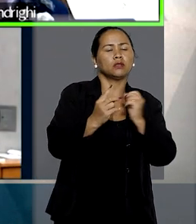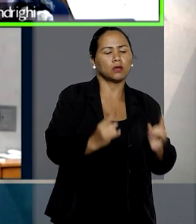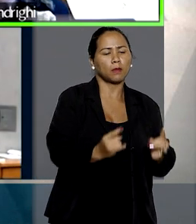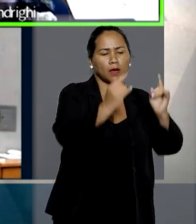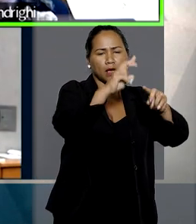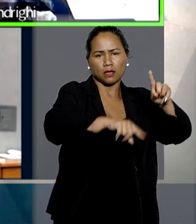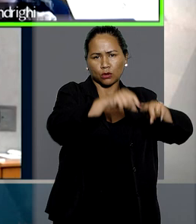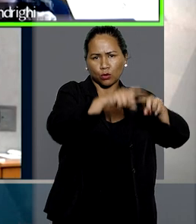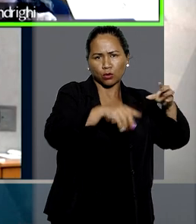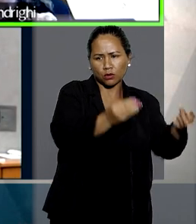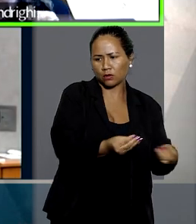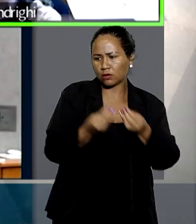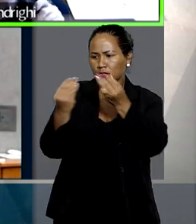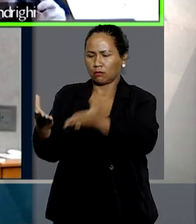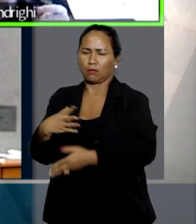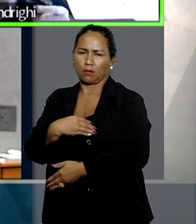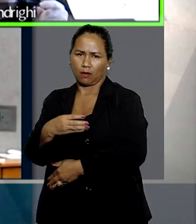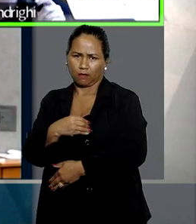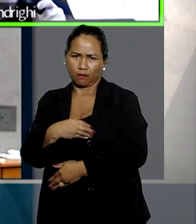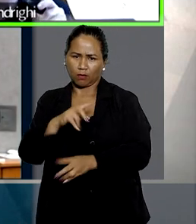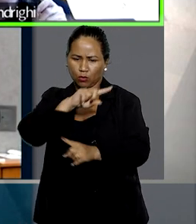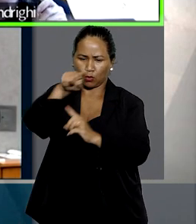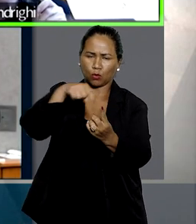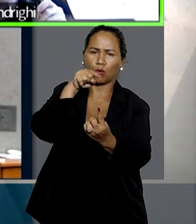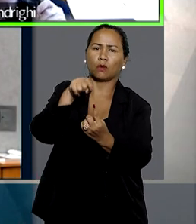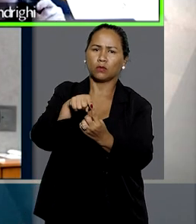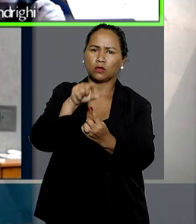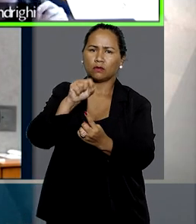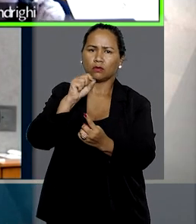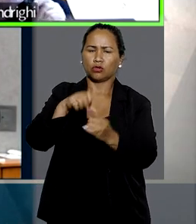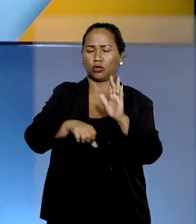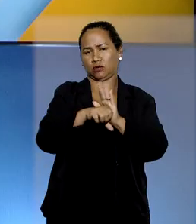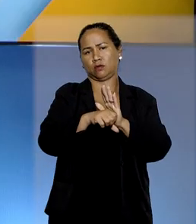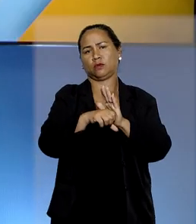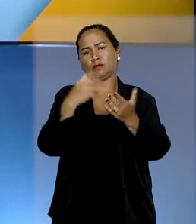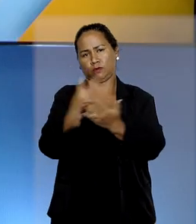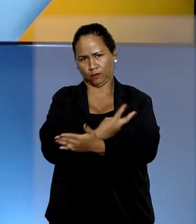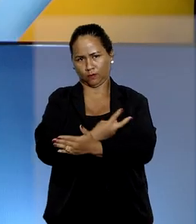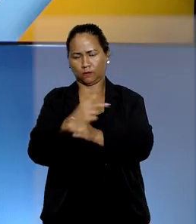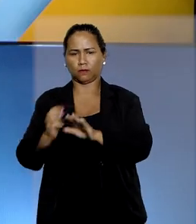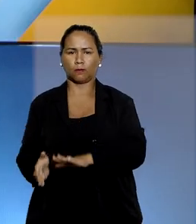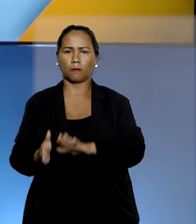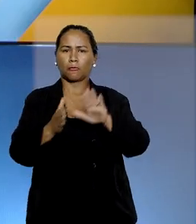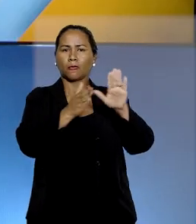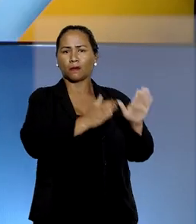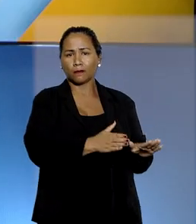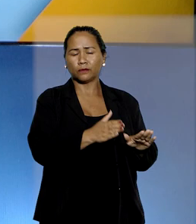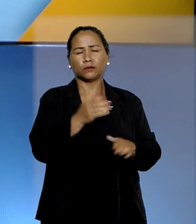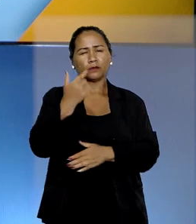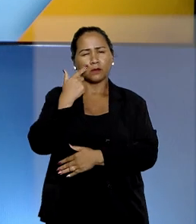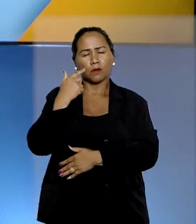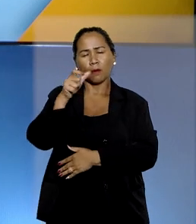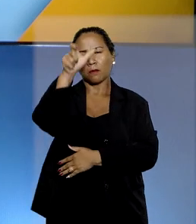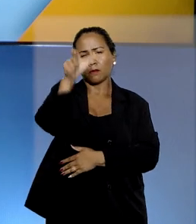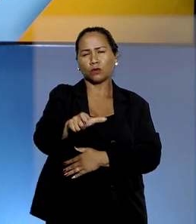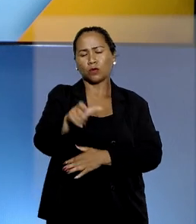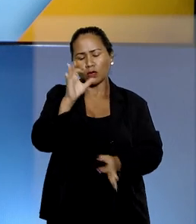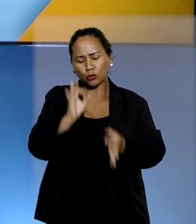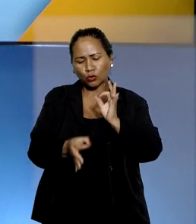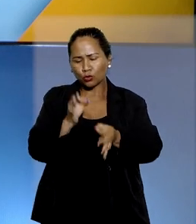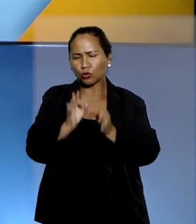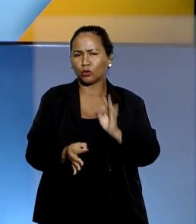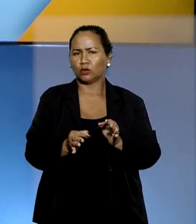para o seu descendente, com o objetivo de fraudar a execução. A desconsideração da personalidade jurídica